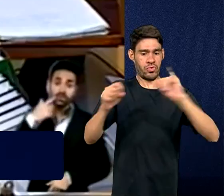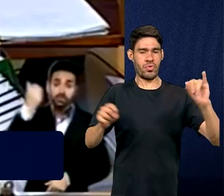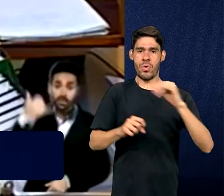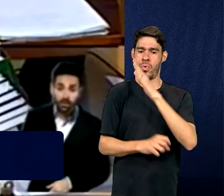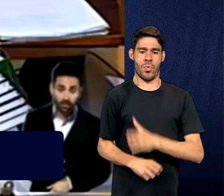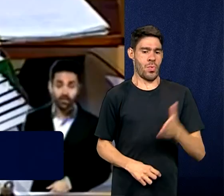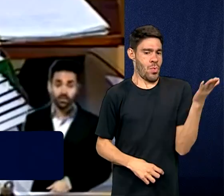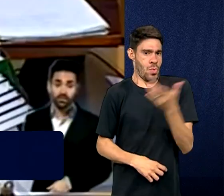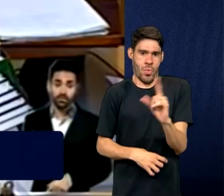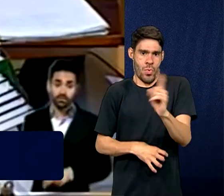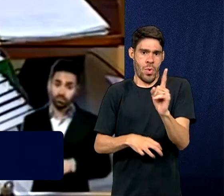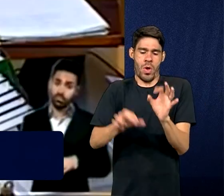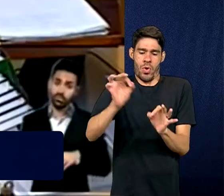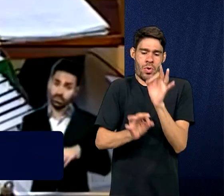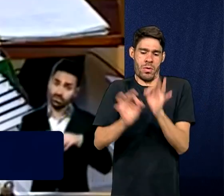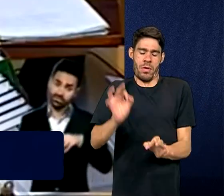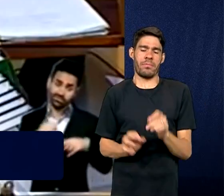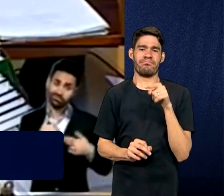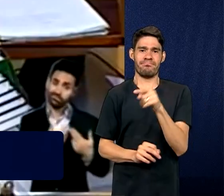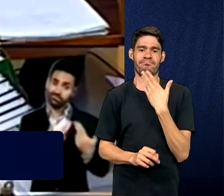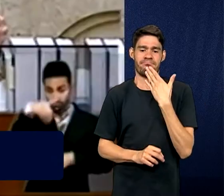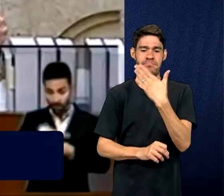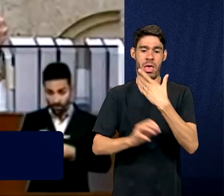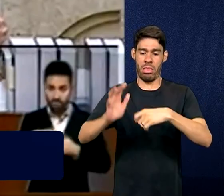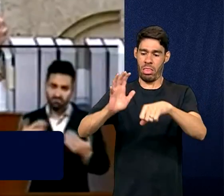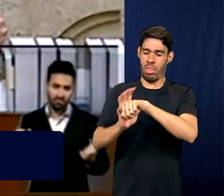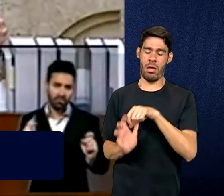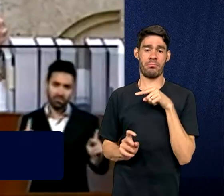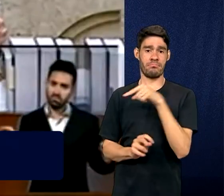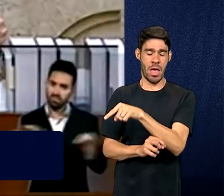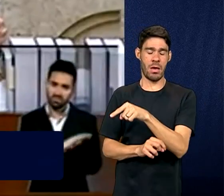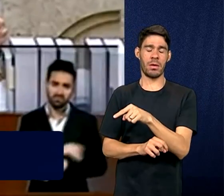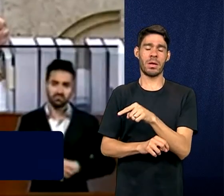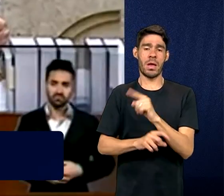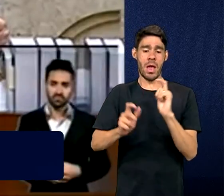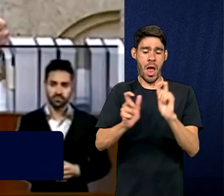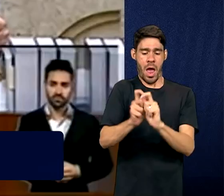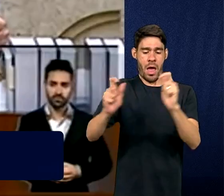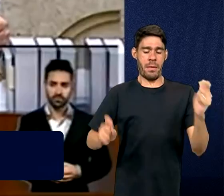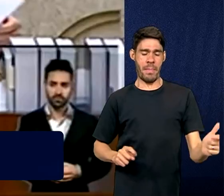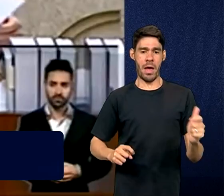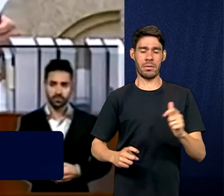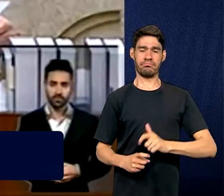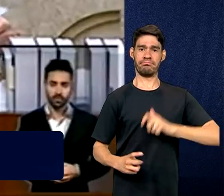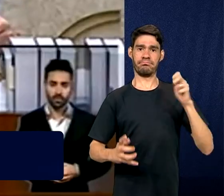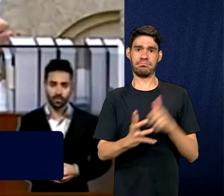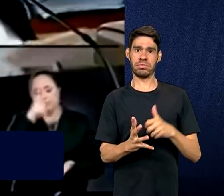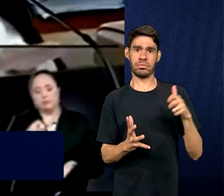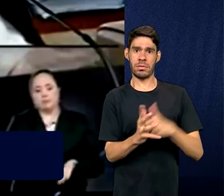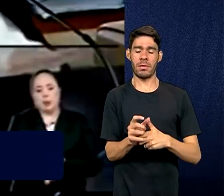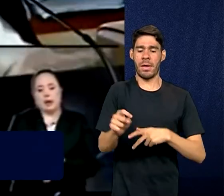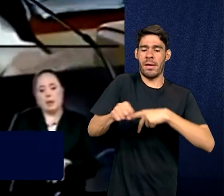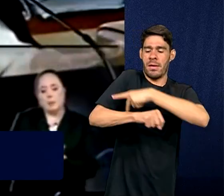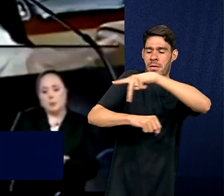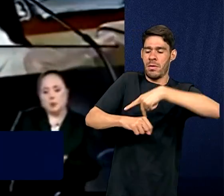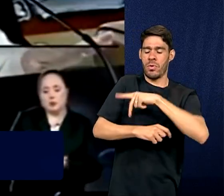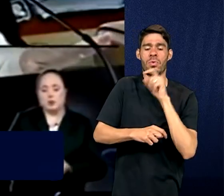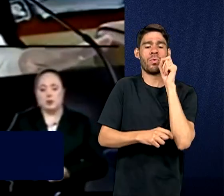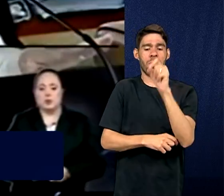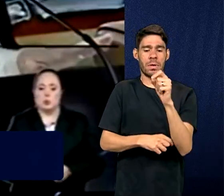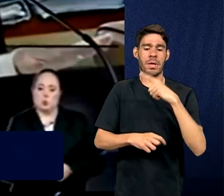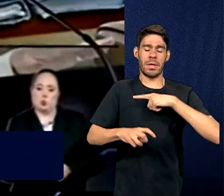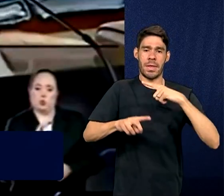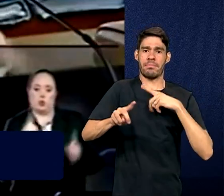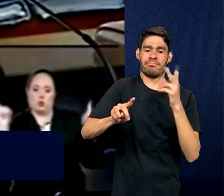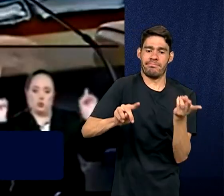extintas pelo juízo da execução criminal. Com isso, grande parte das condenações no país passou a incluir